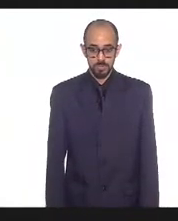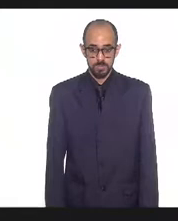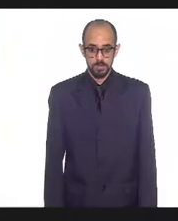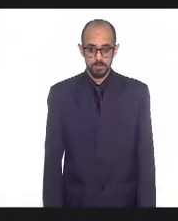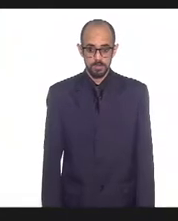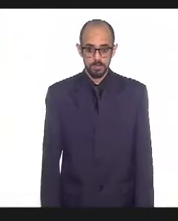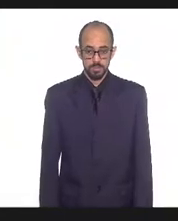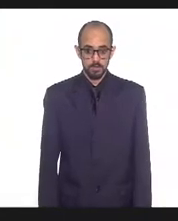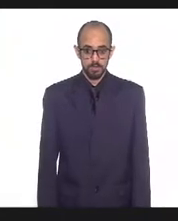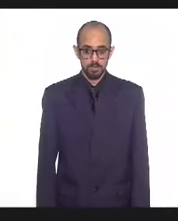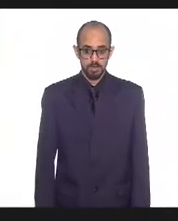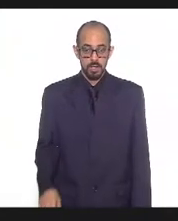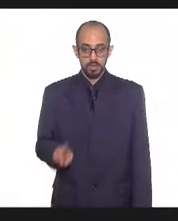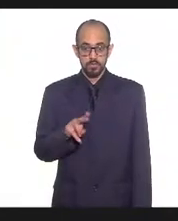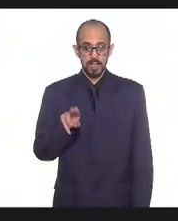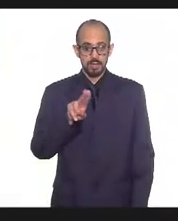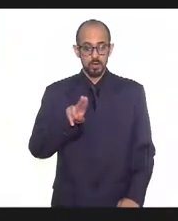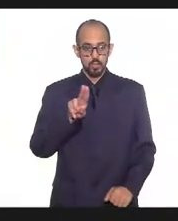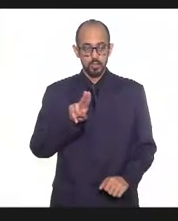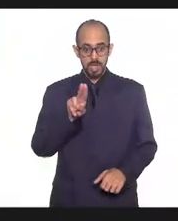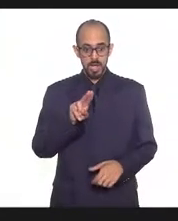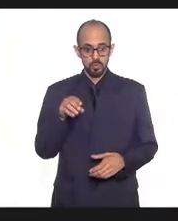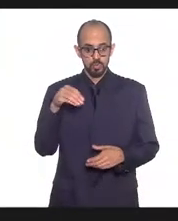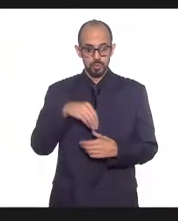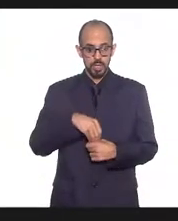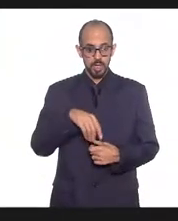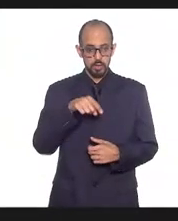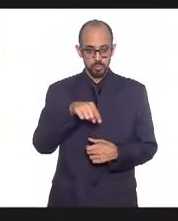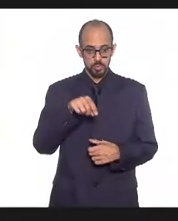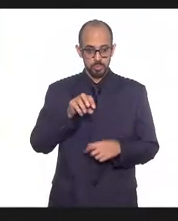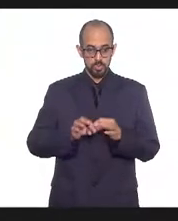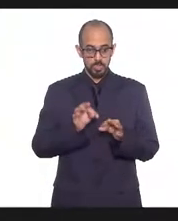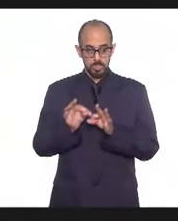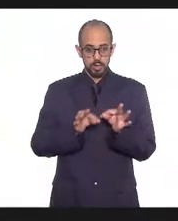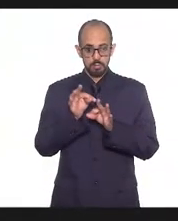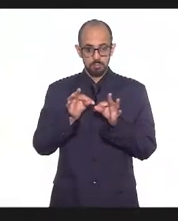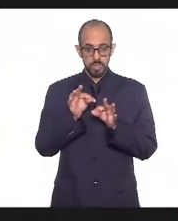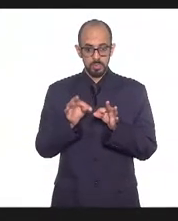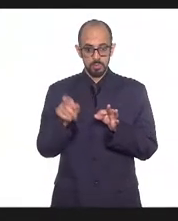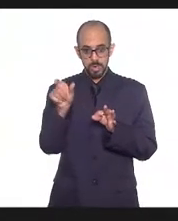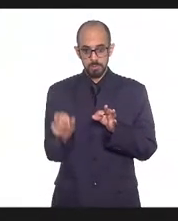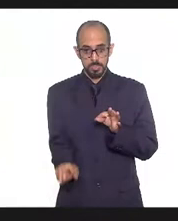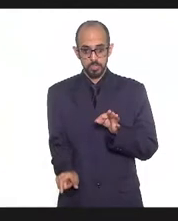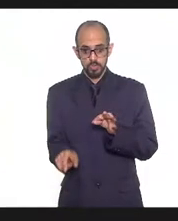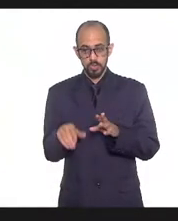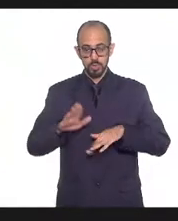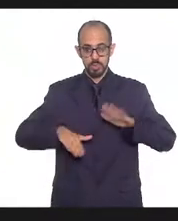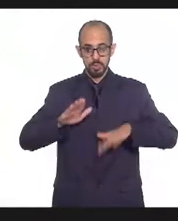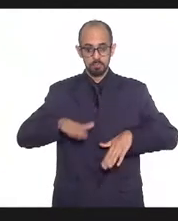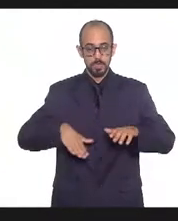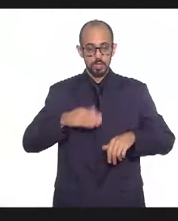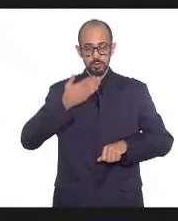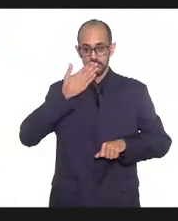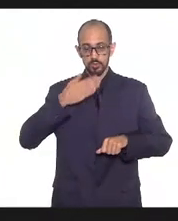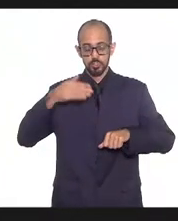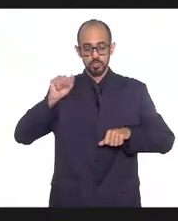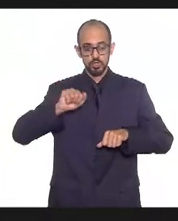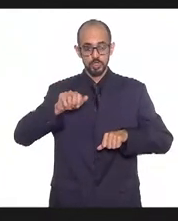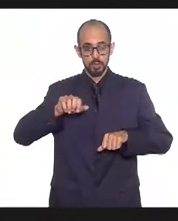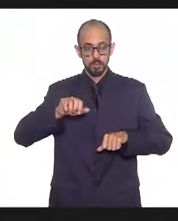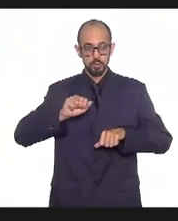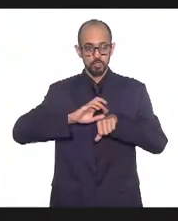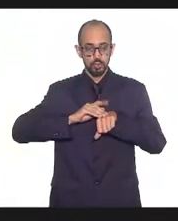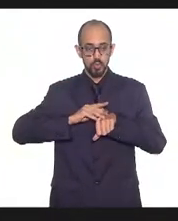ter sido usado lá no tratamento, tratamentos a serem inseridos para os pacientes dependem do grau de comprometimento que esses pacientes